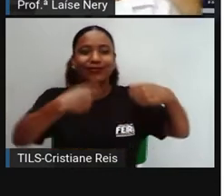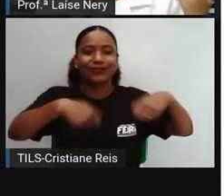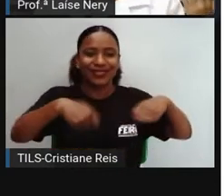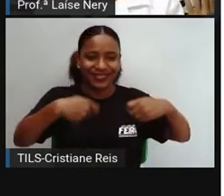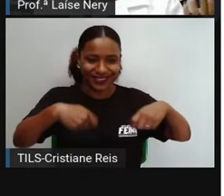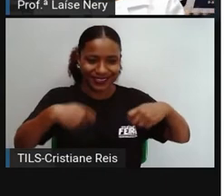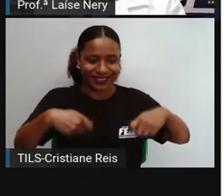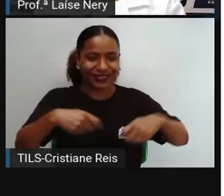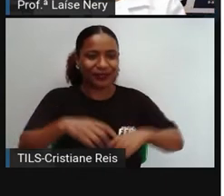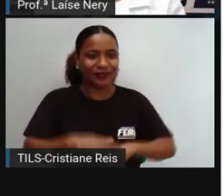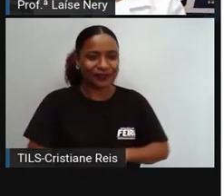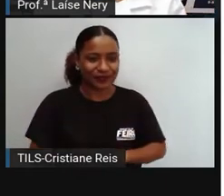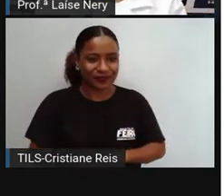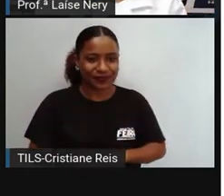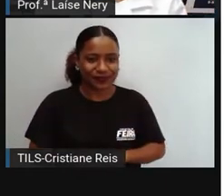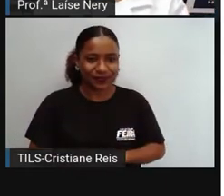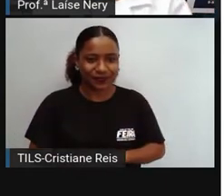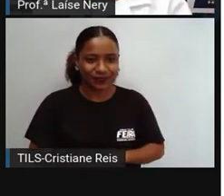a gente